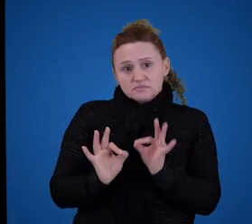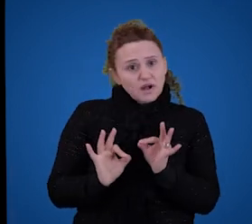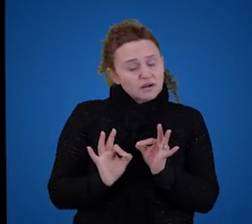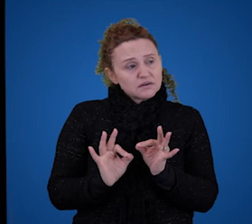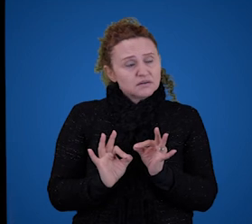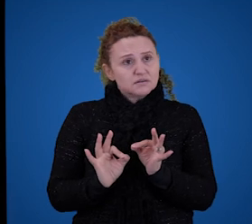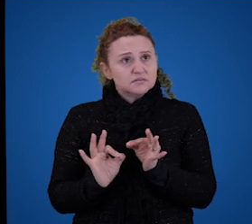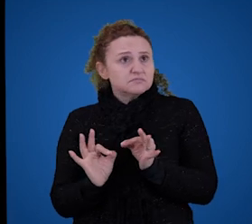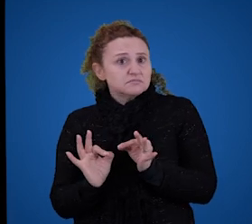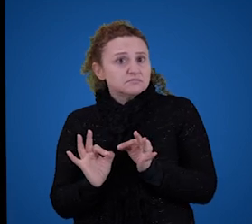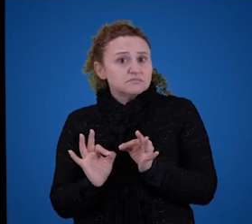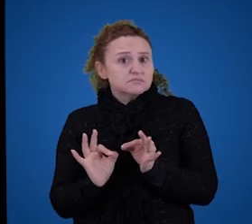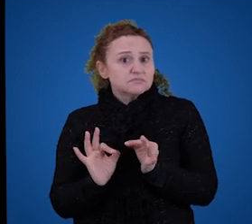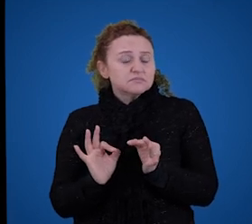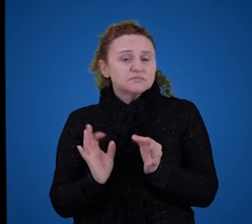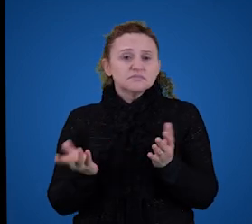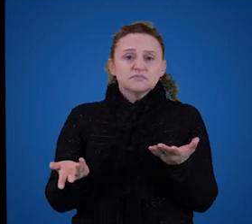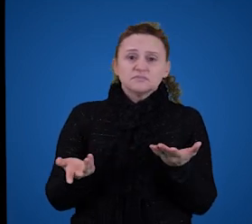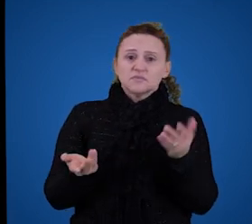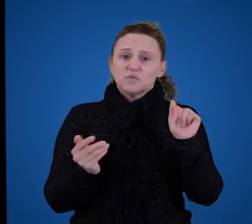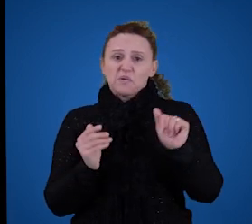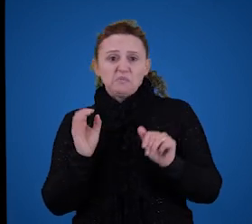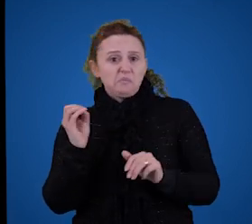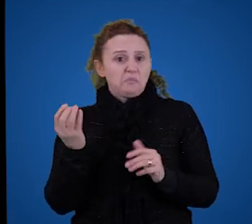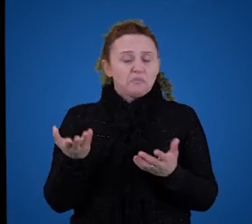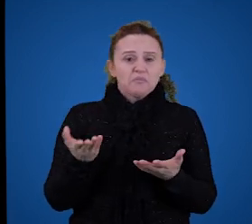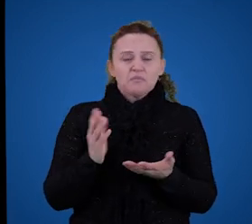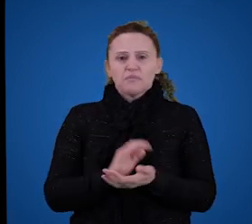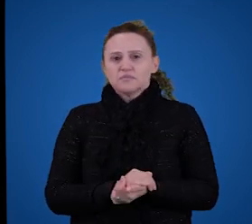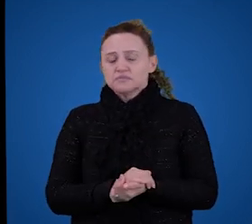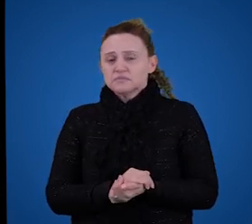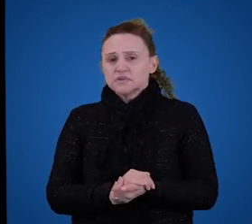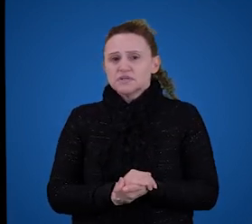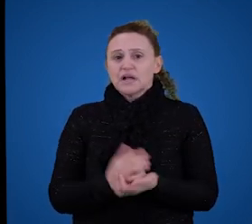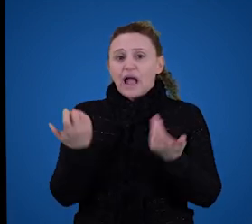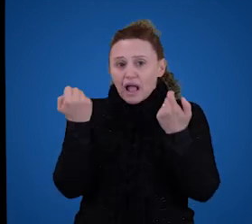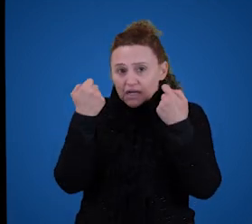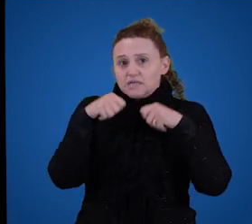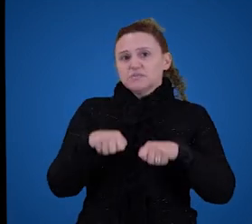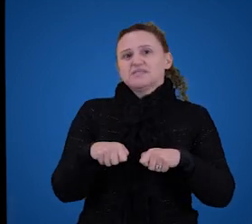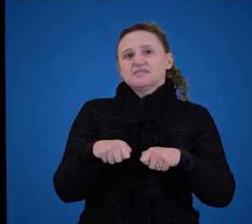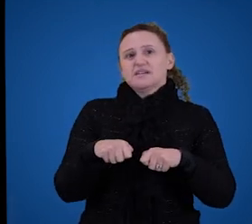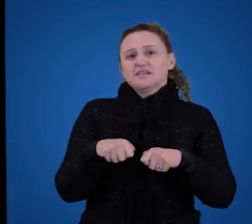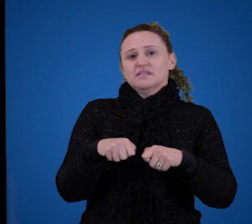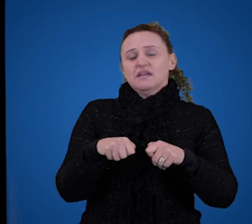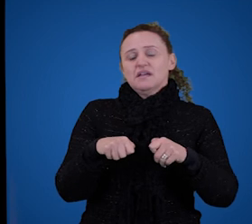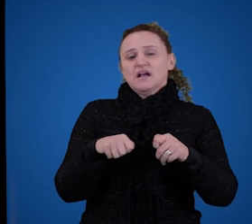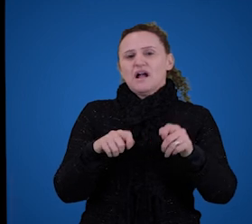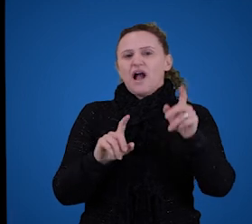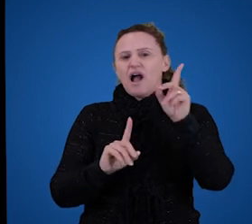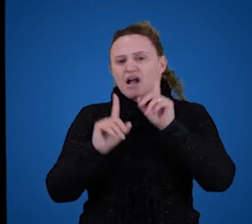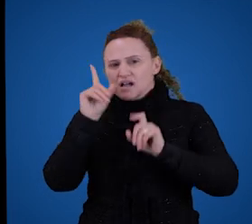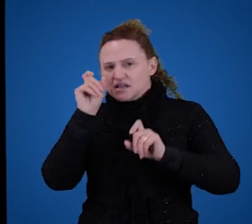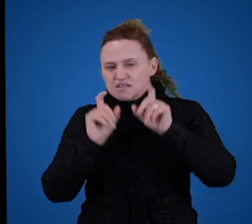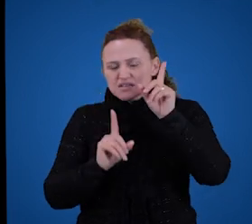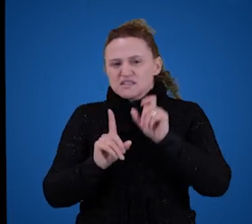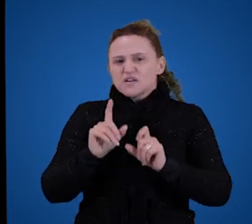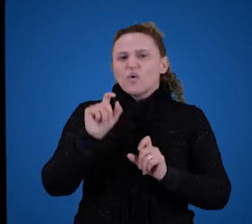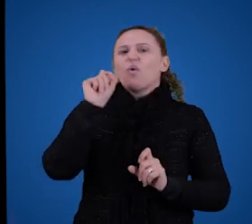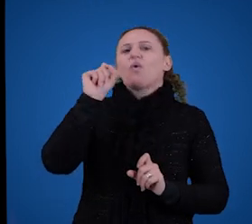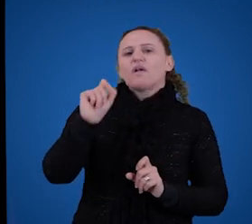até o artigo O e o artigo A, a gente entende mais ou menos aquela capacidade, a gente entende a expressão dado o quê,